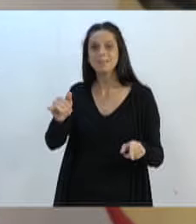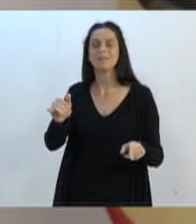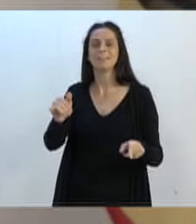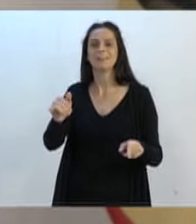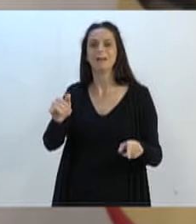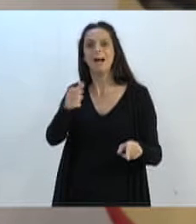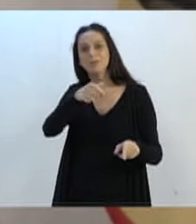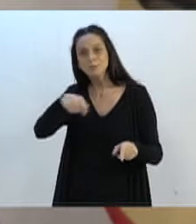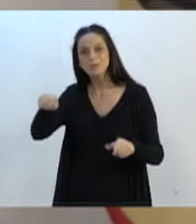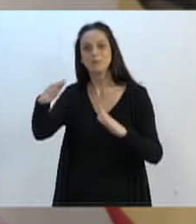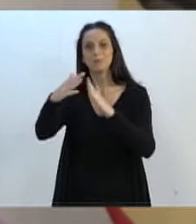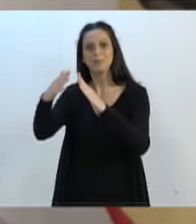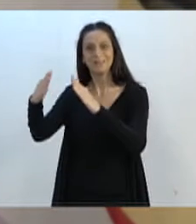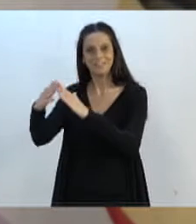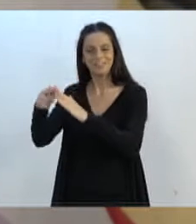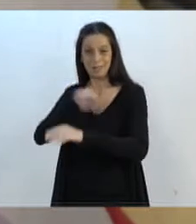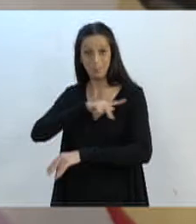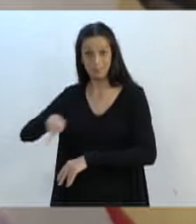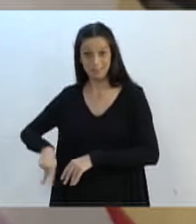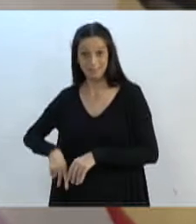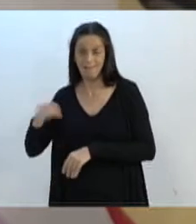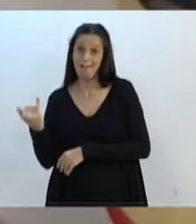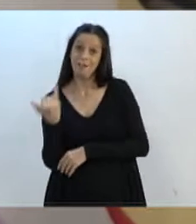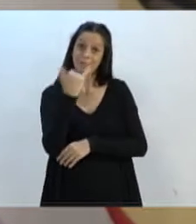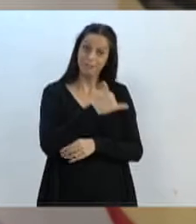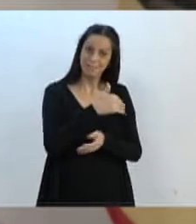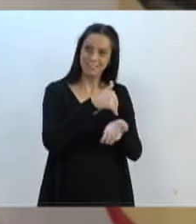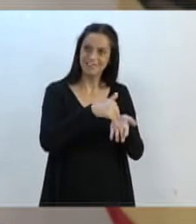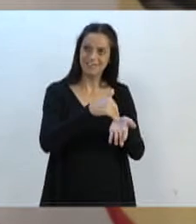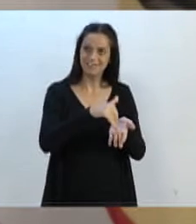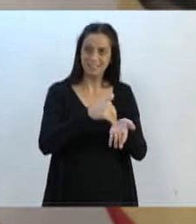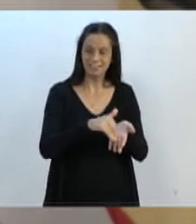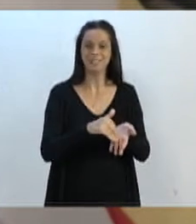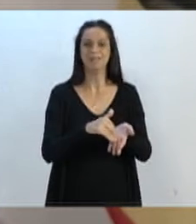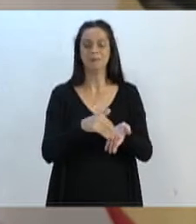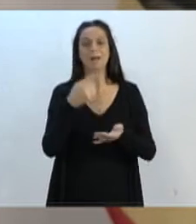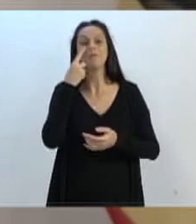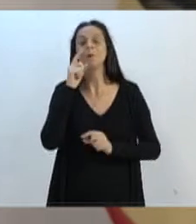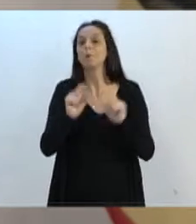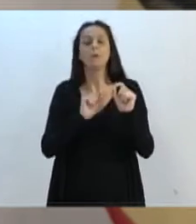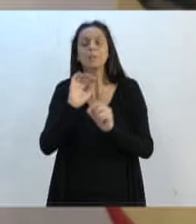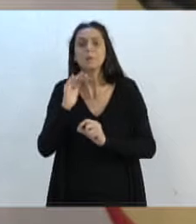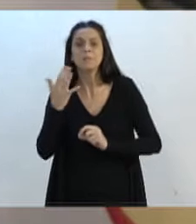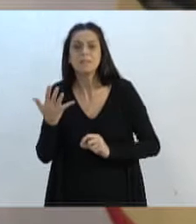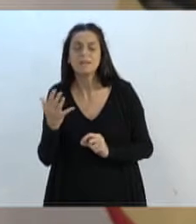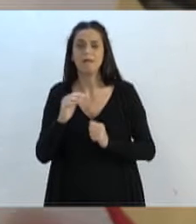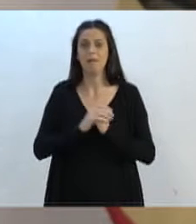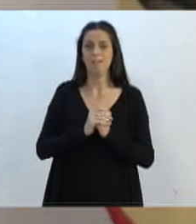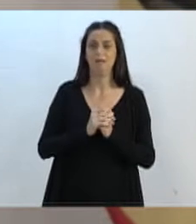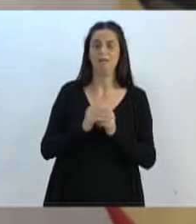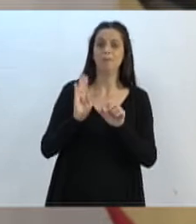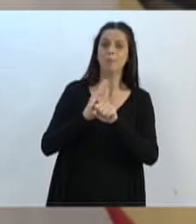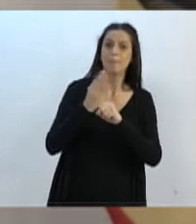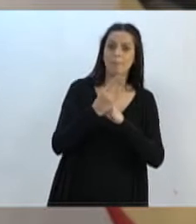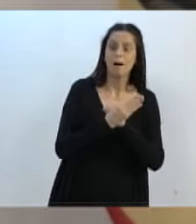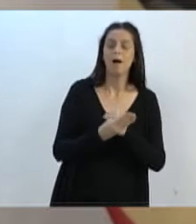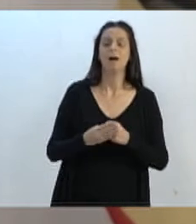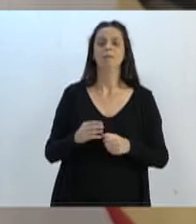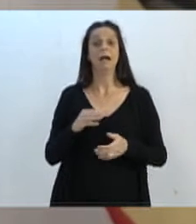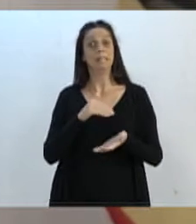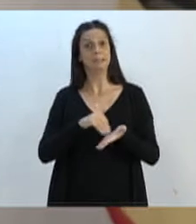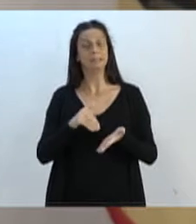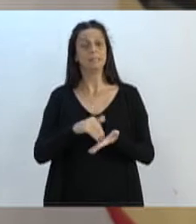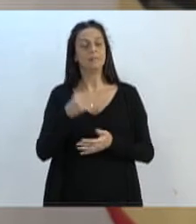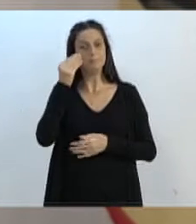das Associações de Moradores que possam levar as suas prioridades para as secretarias, que as secretarias possam atender da